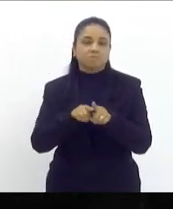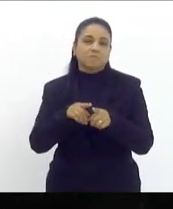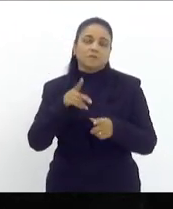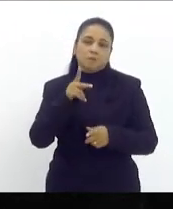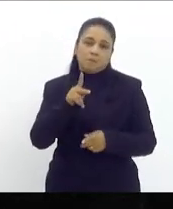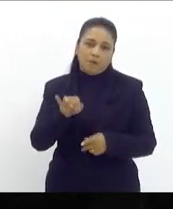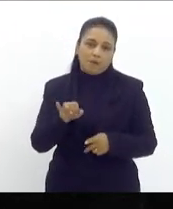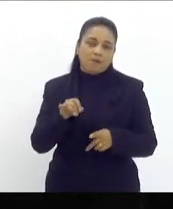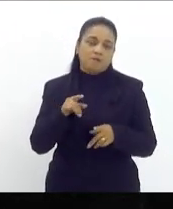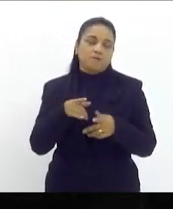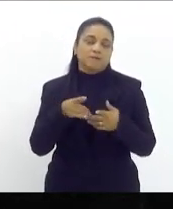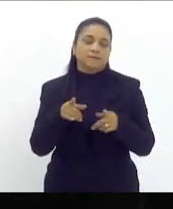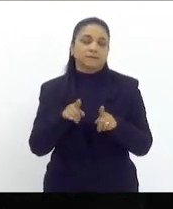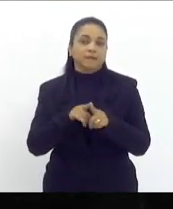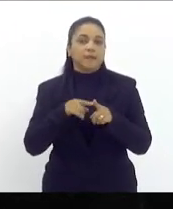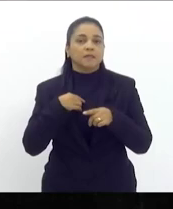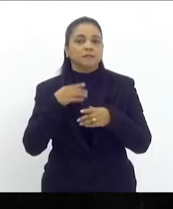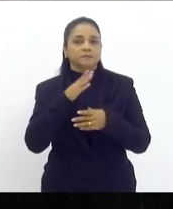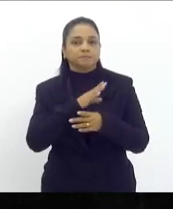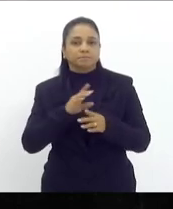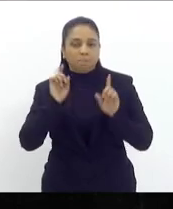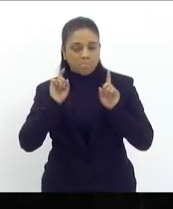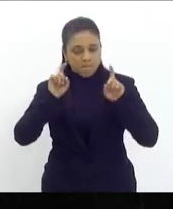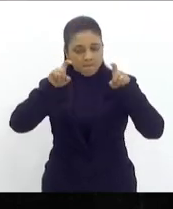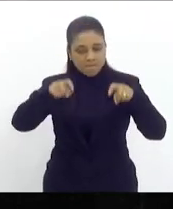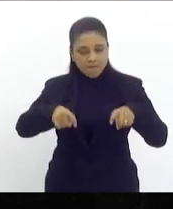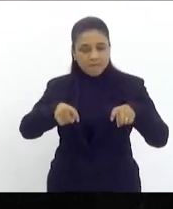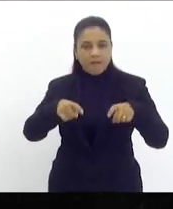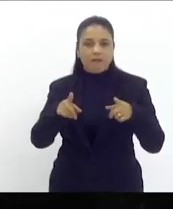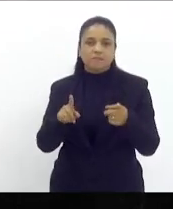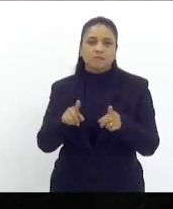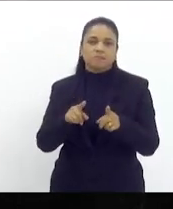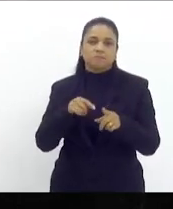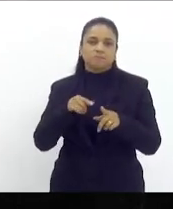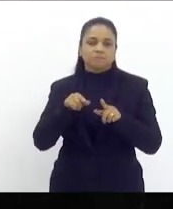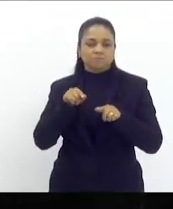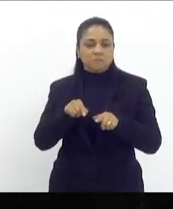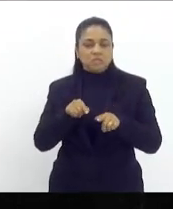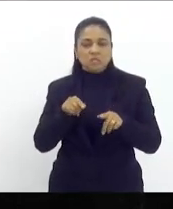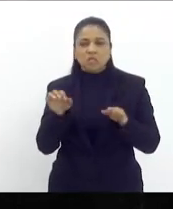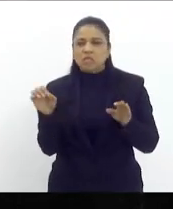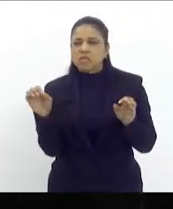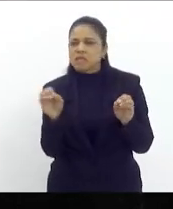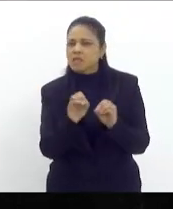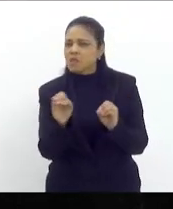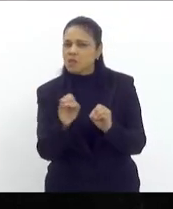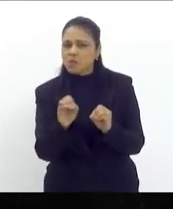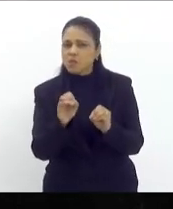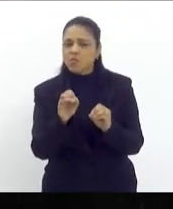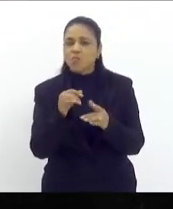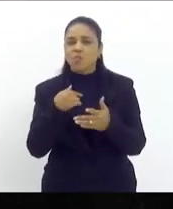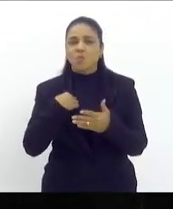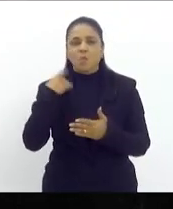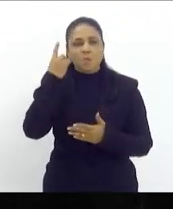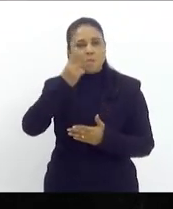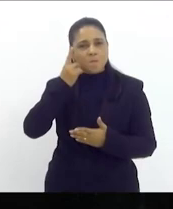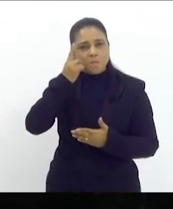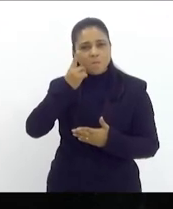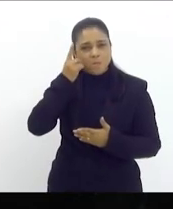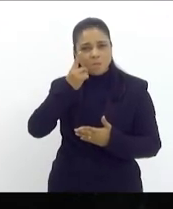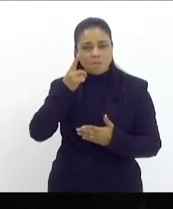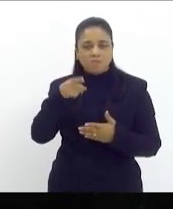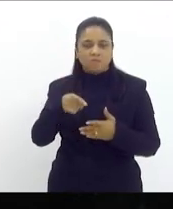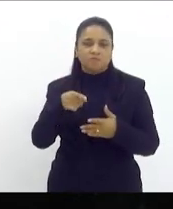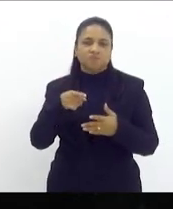e dizer que nenhum parlamentar deve ser criminalizado deve ser jogado no